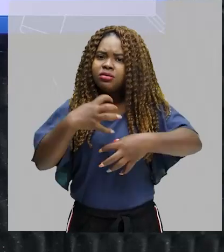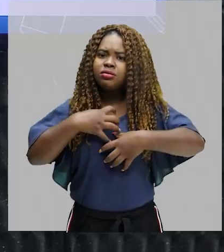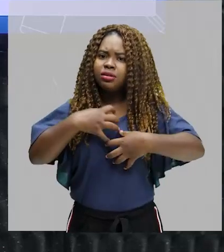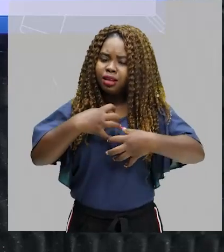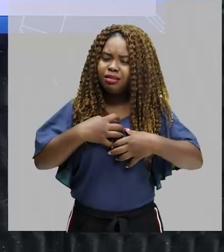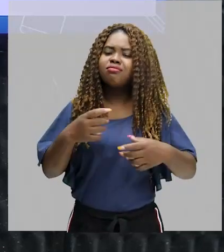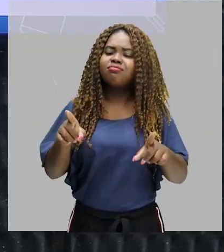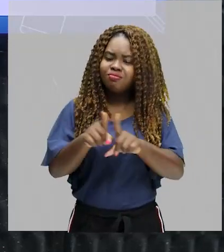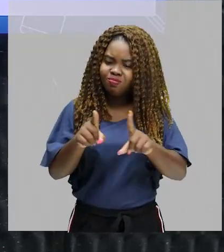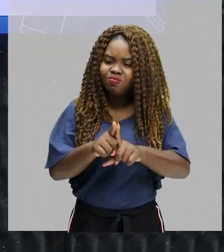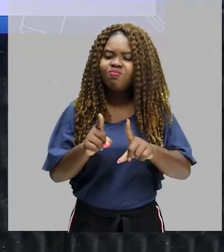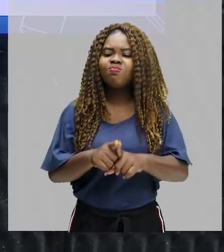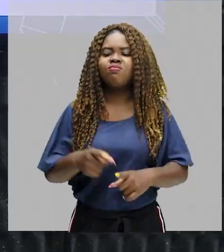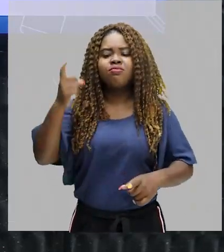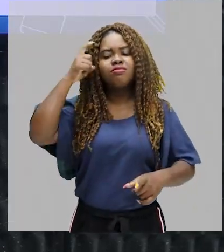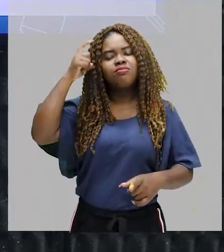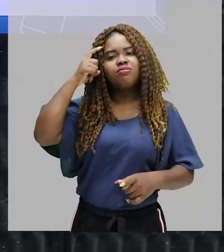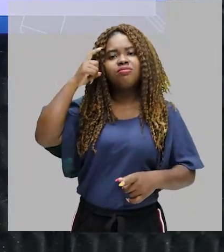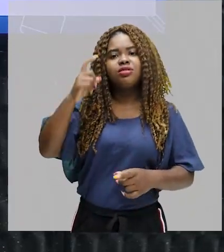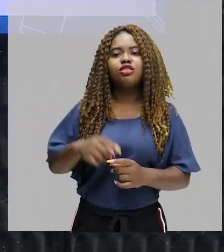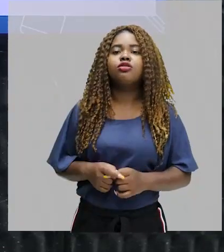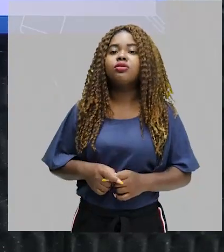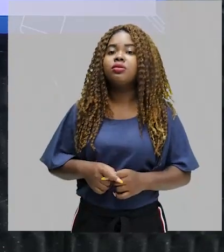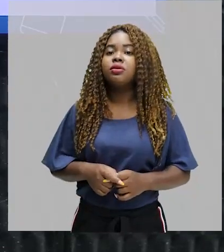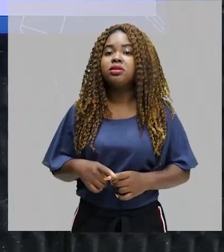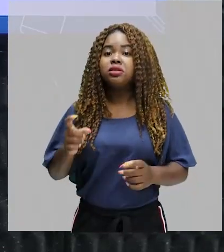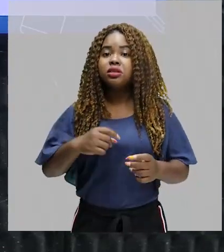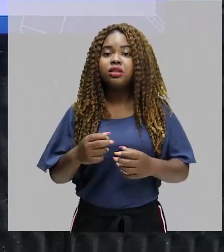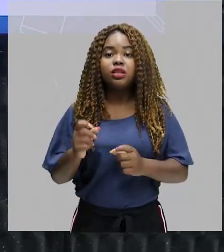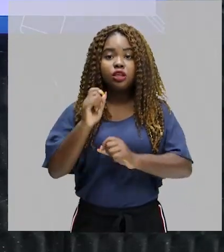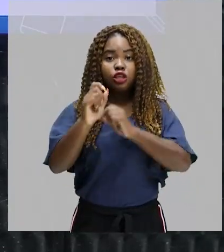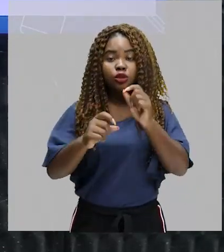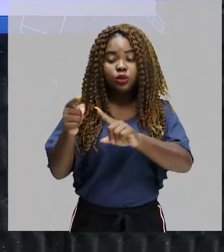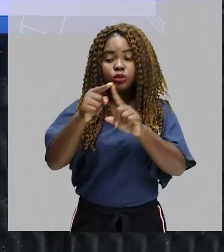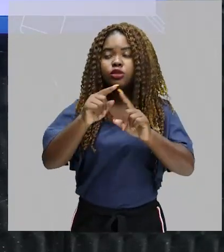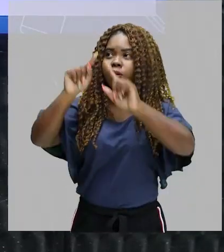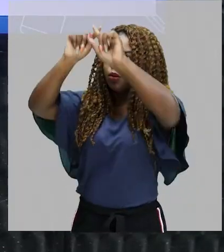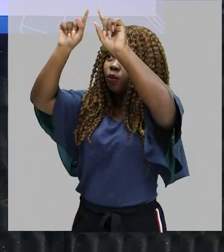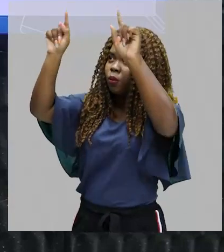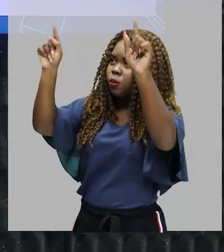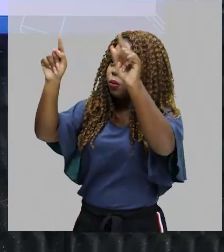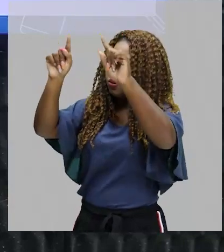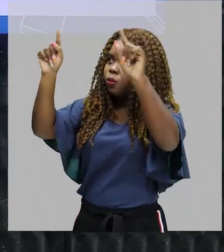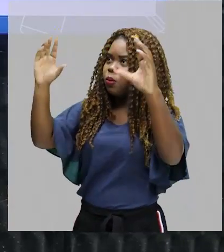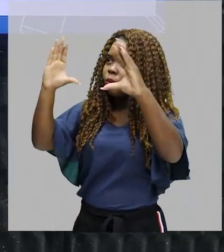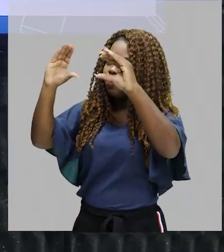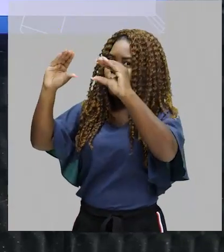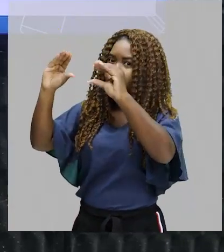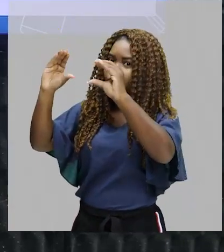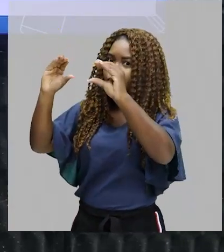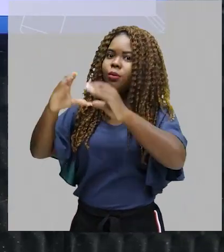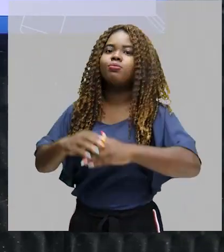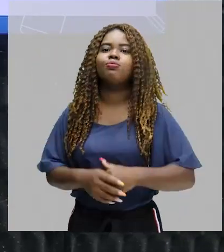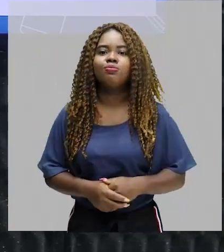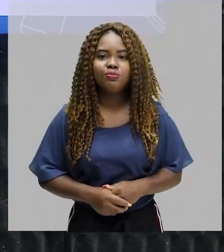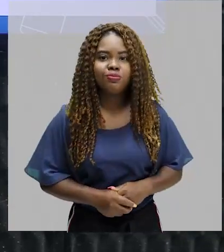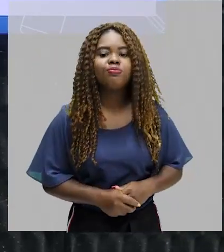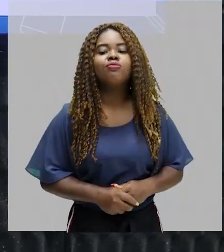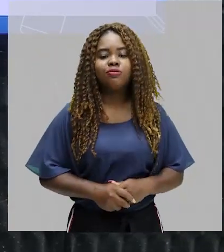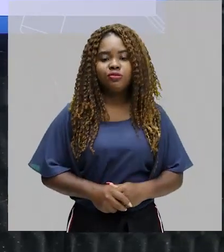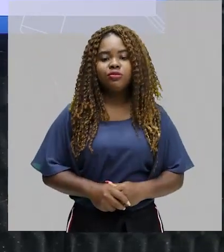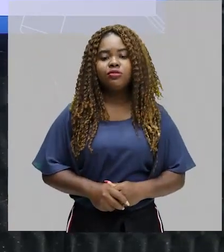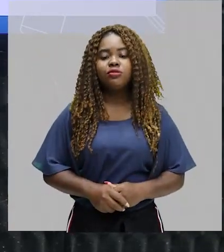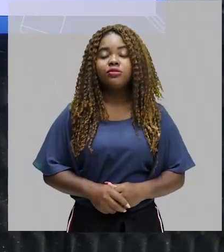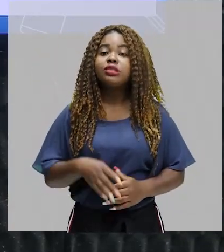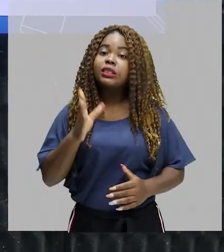consciência, ele tem um contorno de nuvem. Então, vocês já estão bem acostumados a ver os balões nas histórias em quadrinhos. E